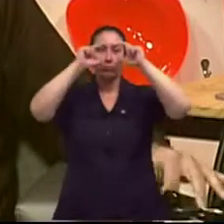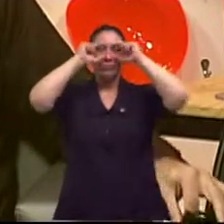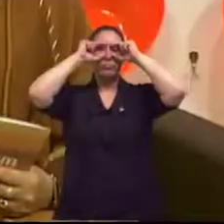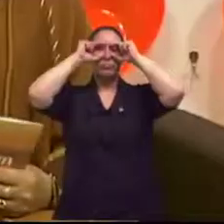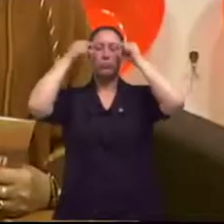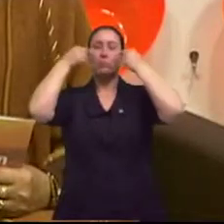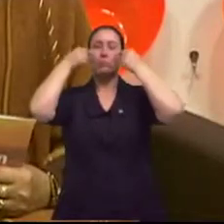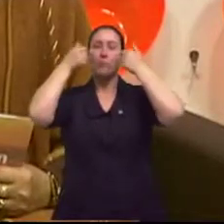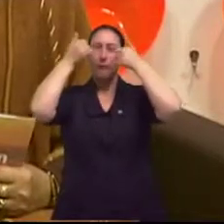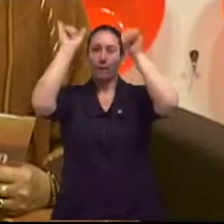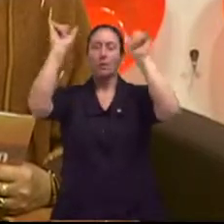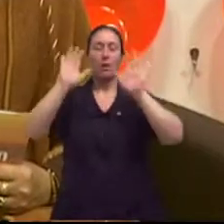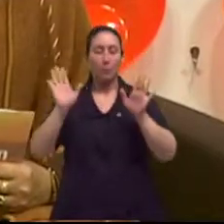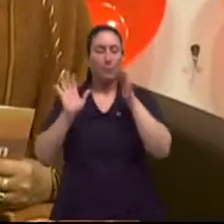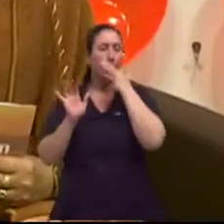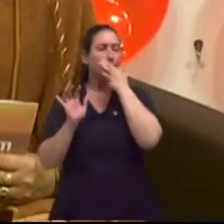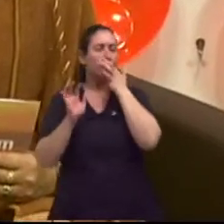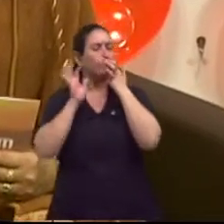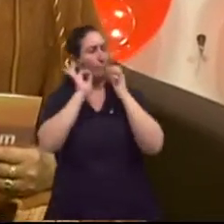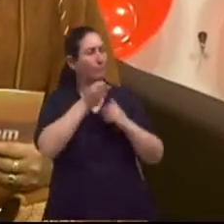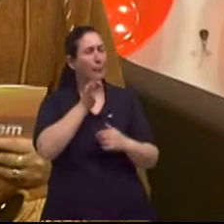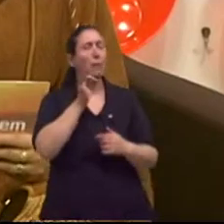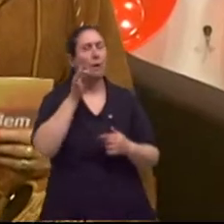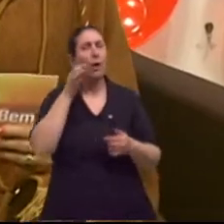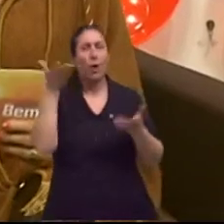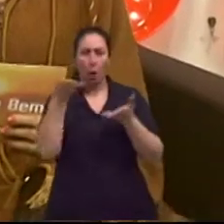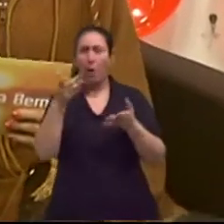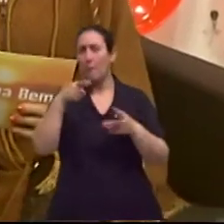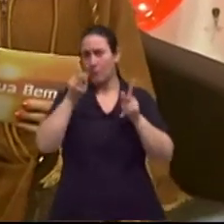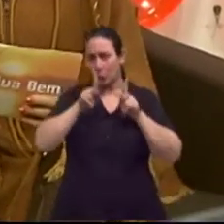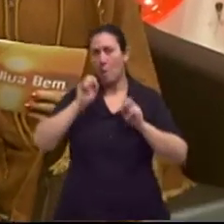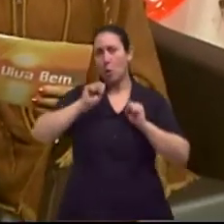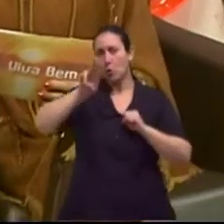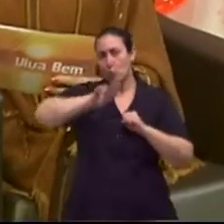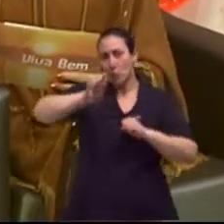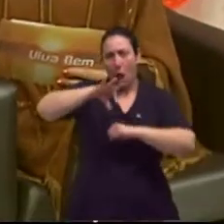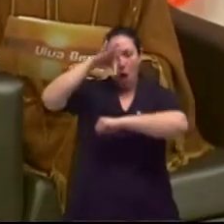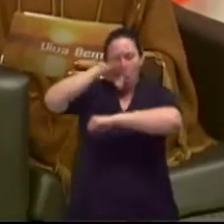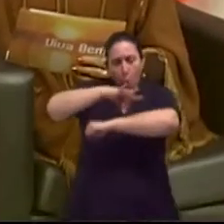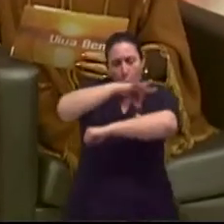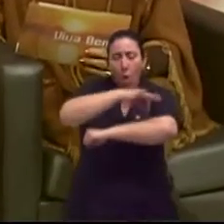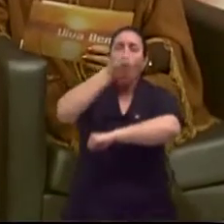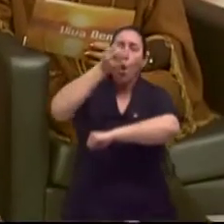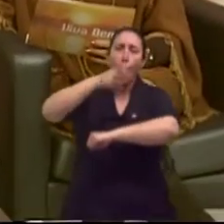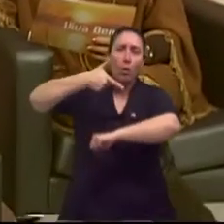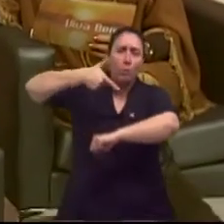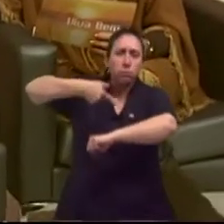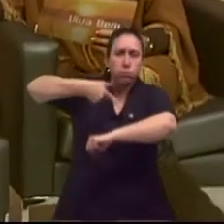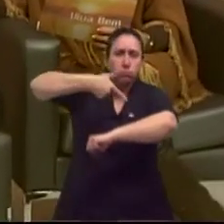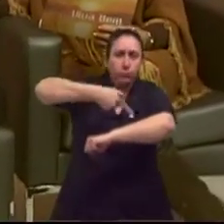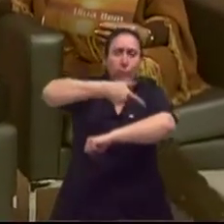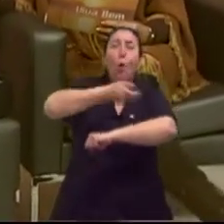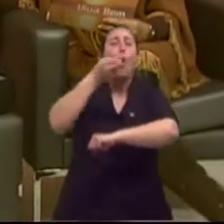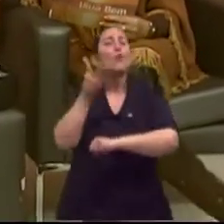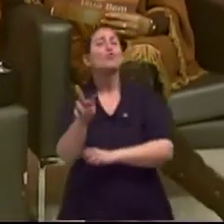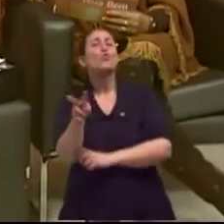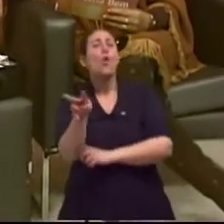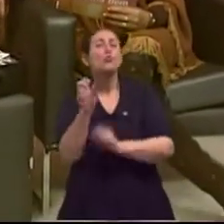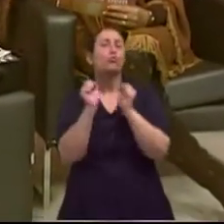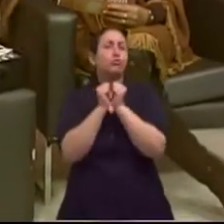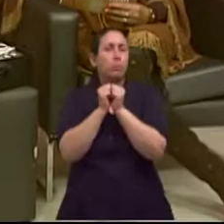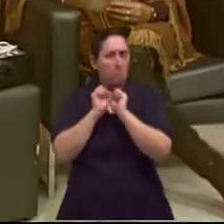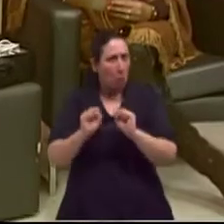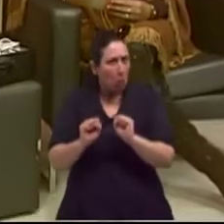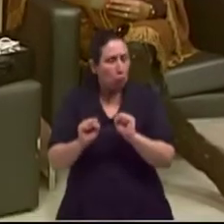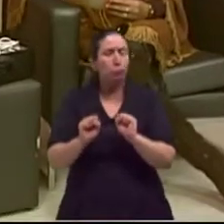E claro que dependendo do caso, é indicado ou a agulha ou o laser junto. A gente pode